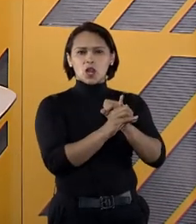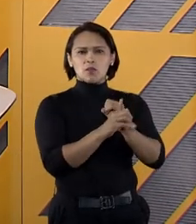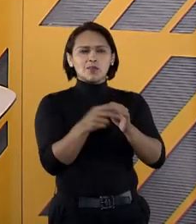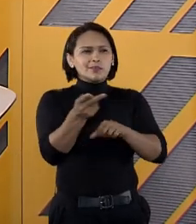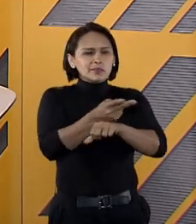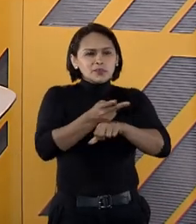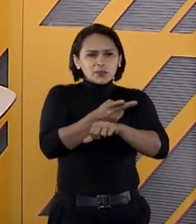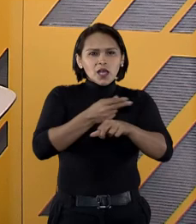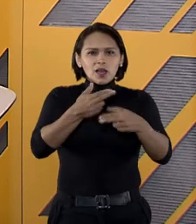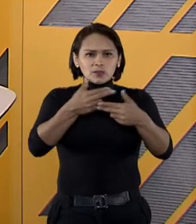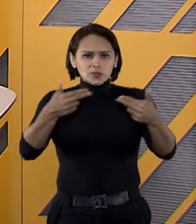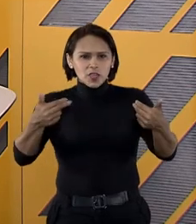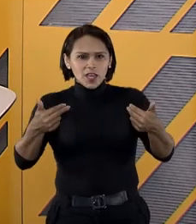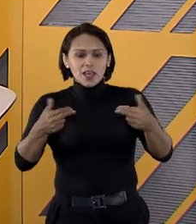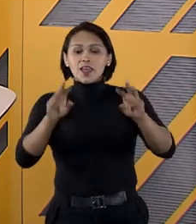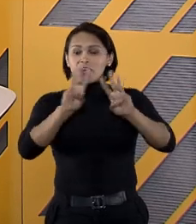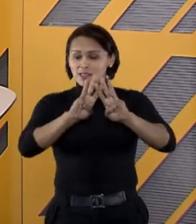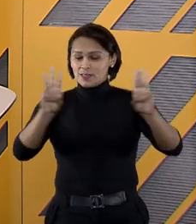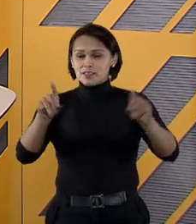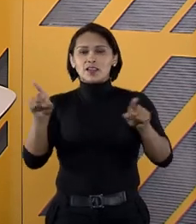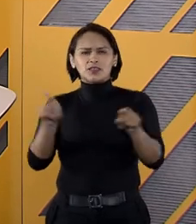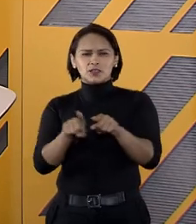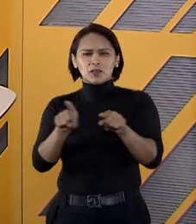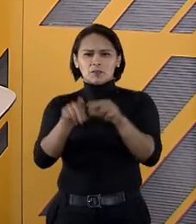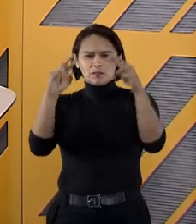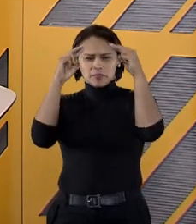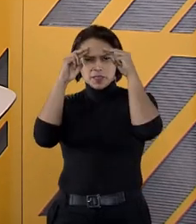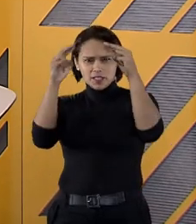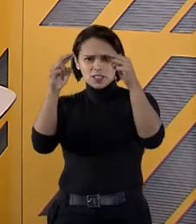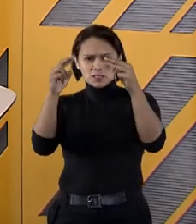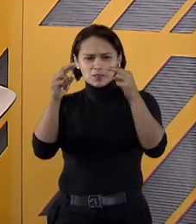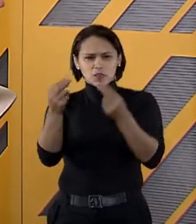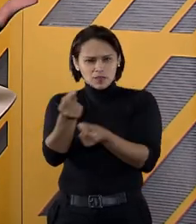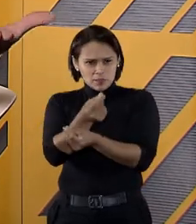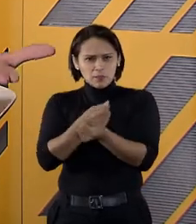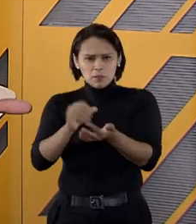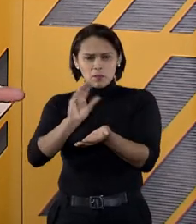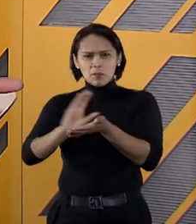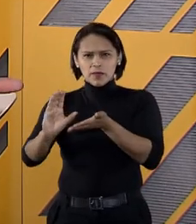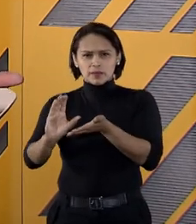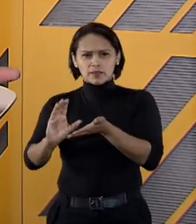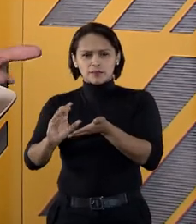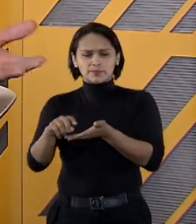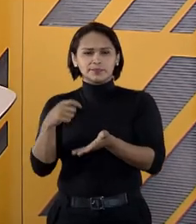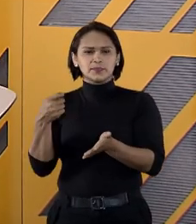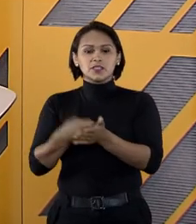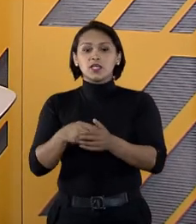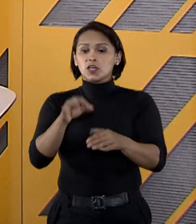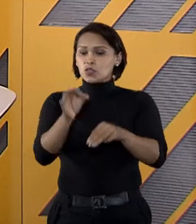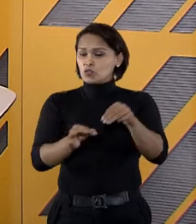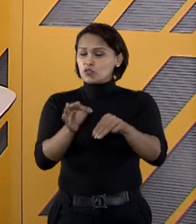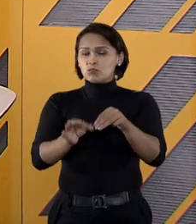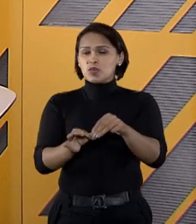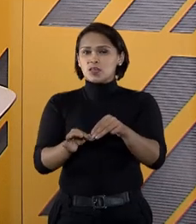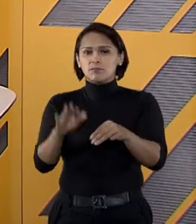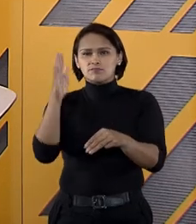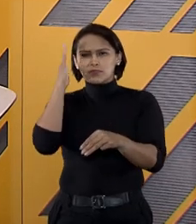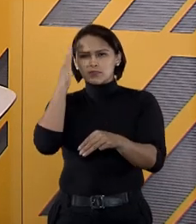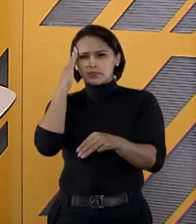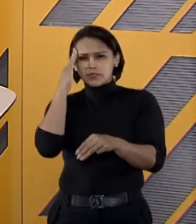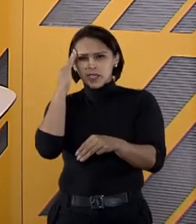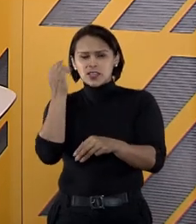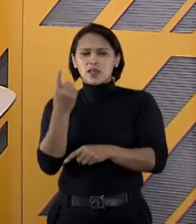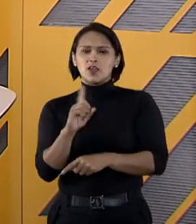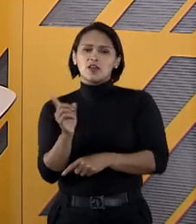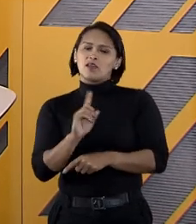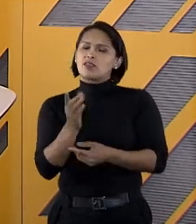buscador de produtos, esse site intermediário também seria responsável pela reparação do dano. Os ministros concluíram que o provedor de